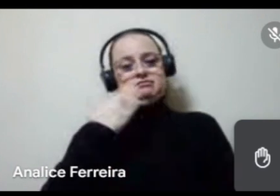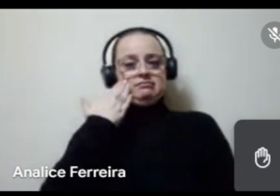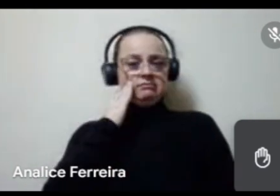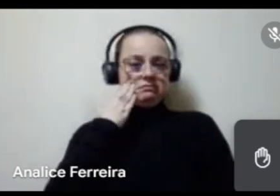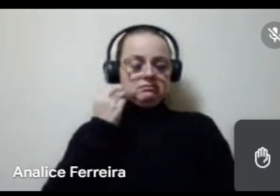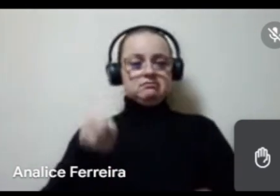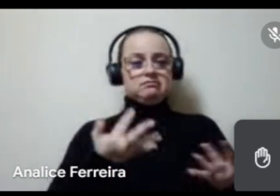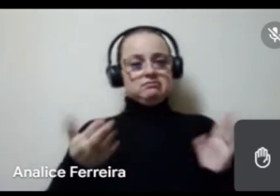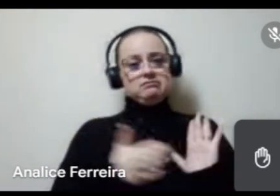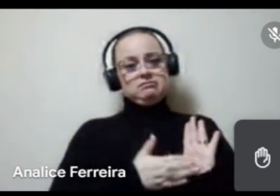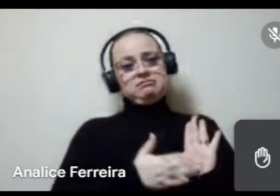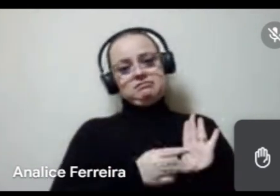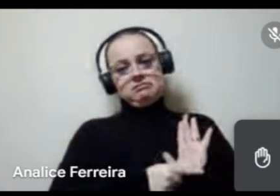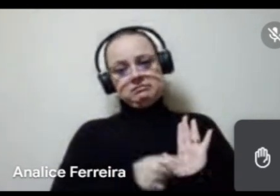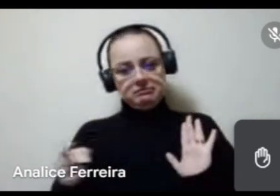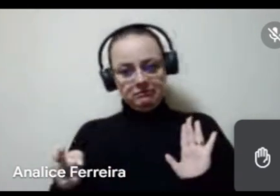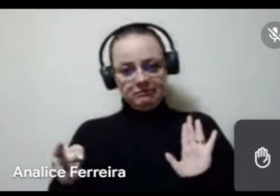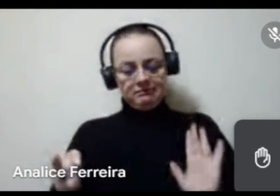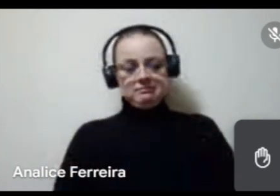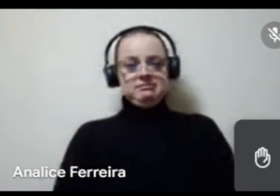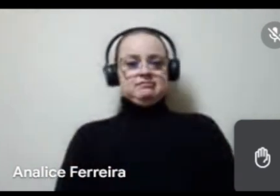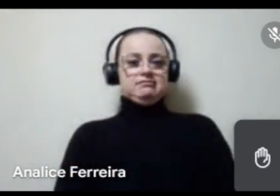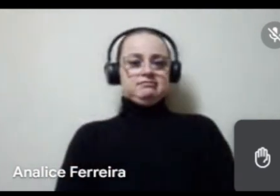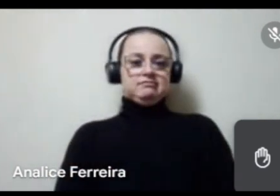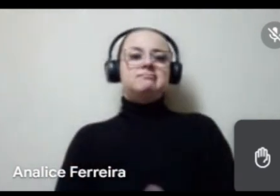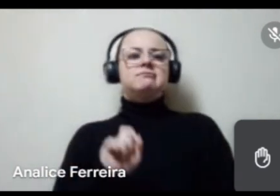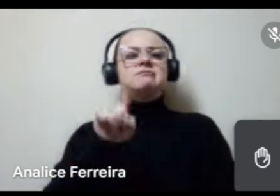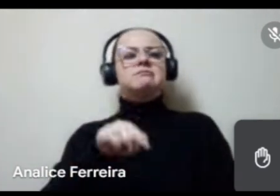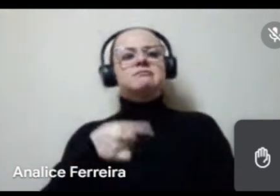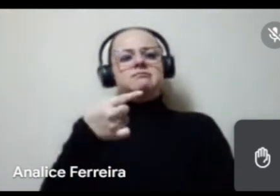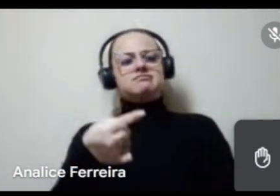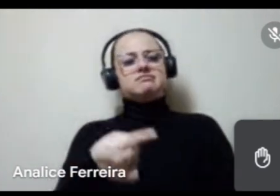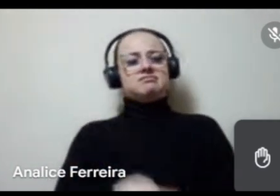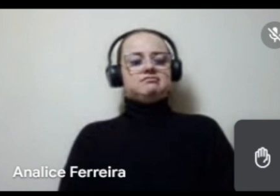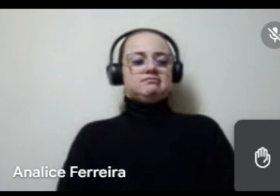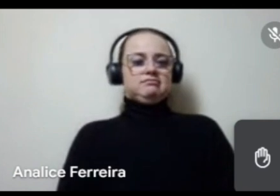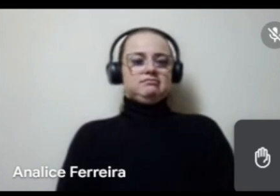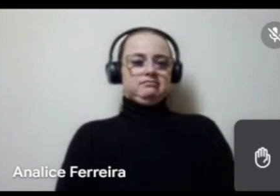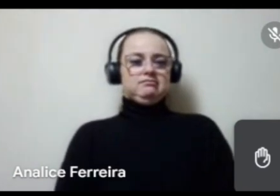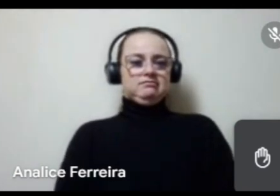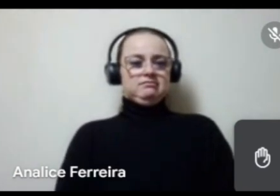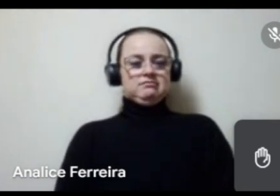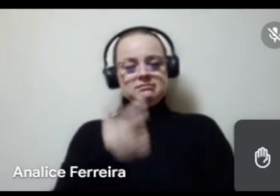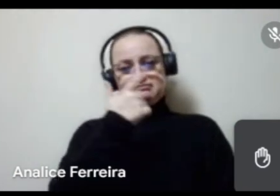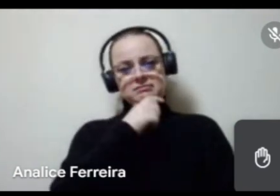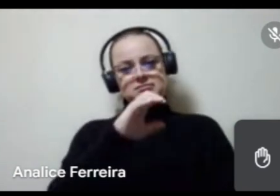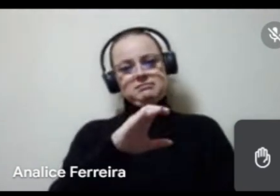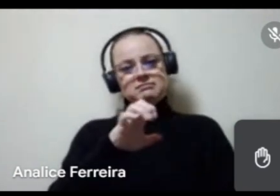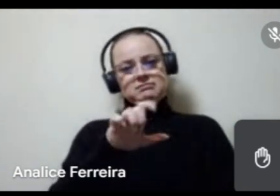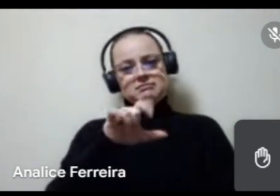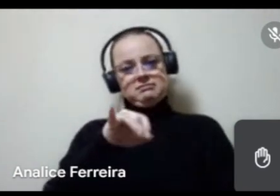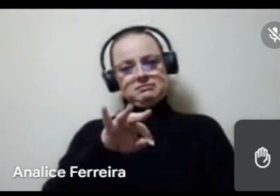proposições de vocês, tá? Quem é o próximo? Eu acho que o Celito queria comentar